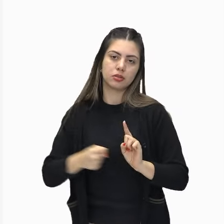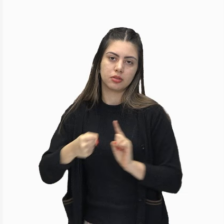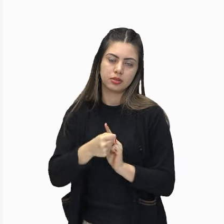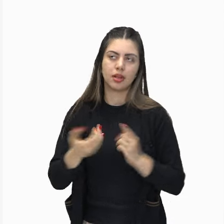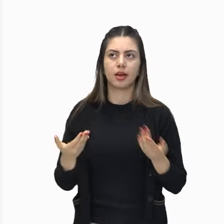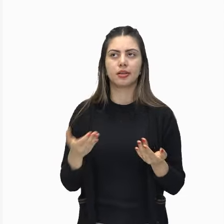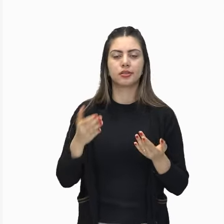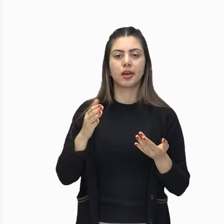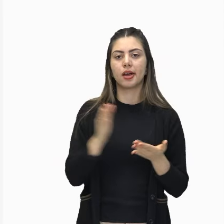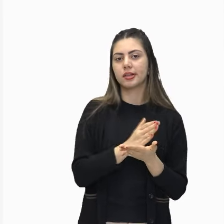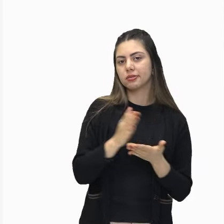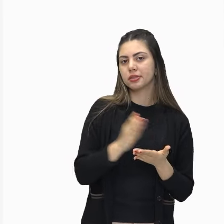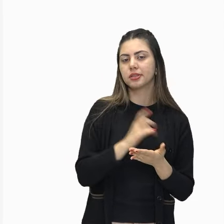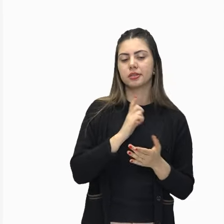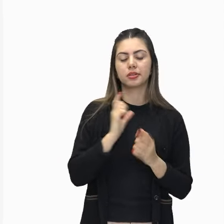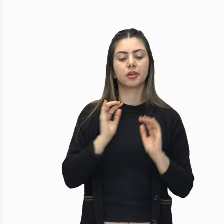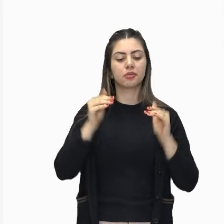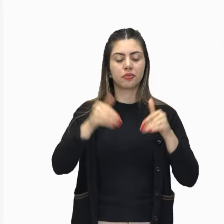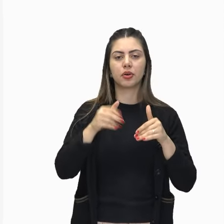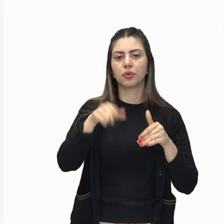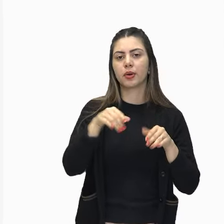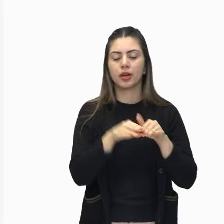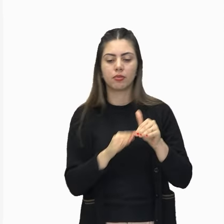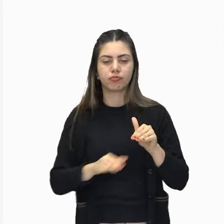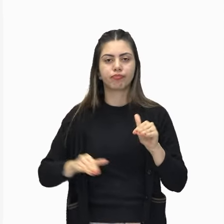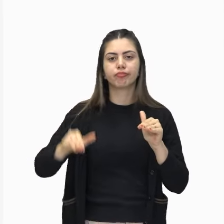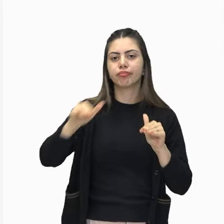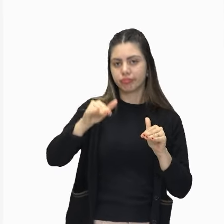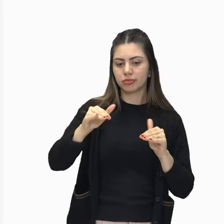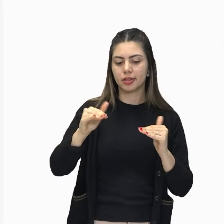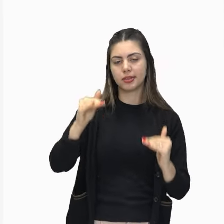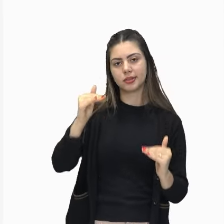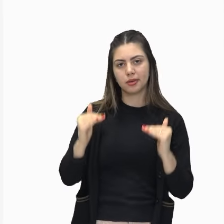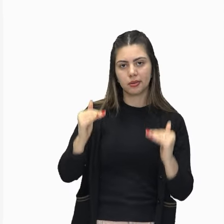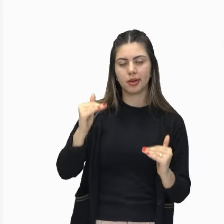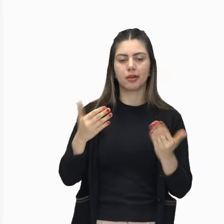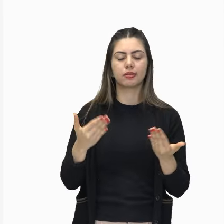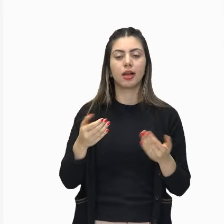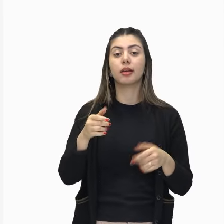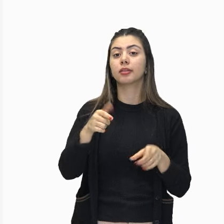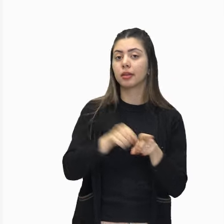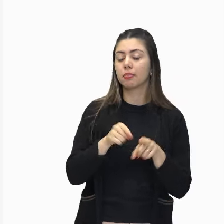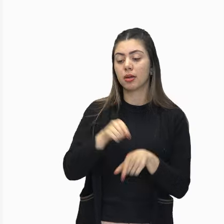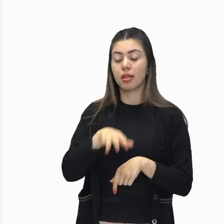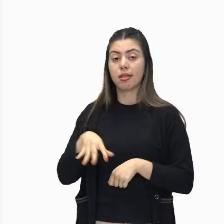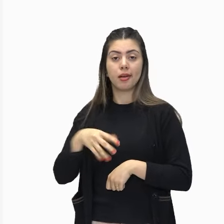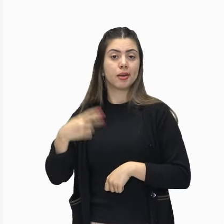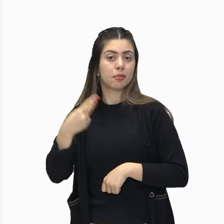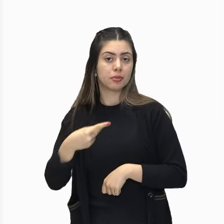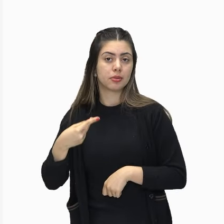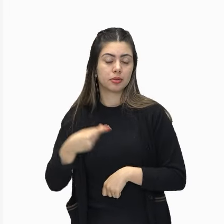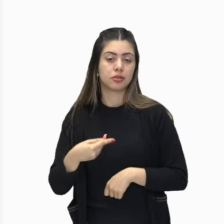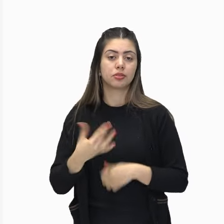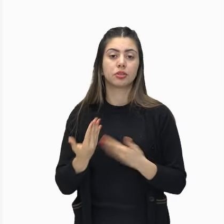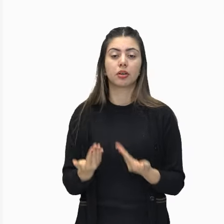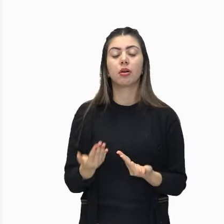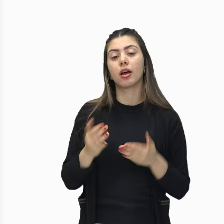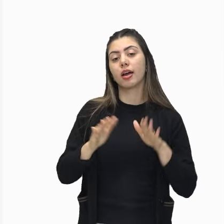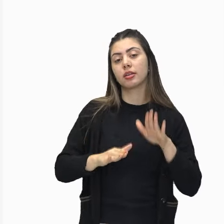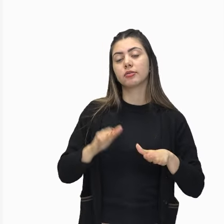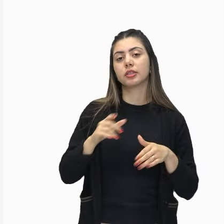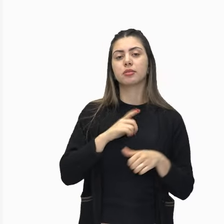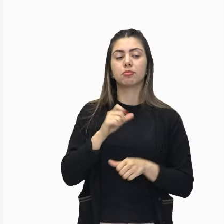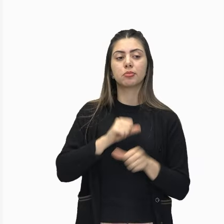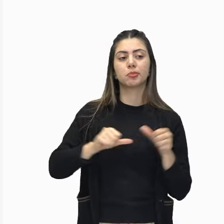focar na questão da desigualdade, na questão política, realmente. Ora, se desapegam da